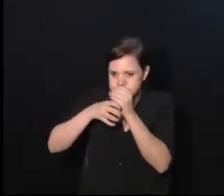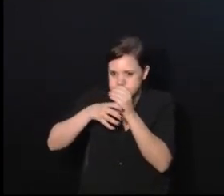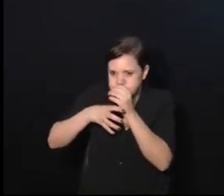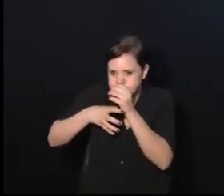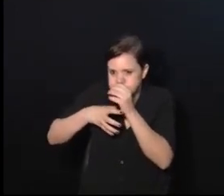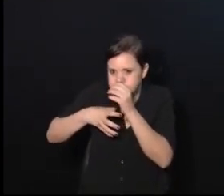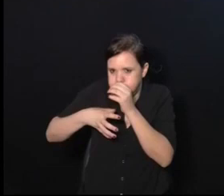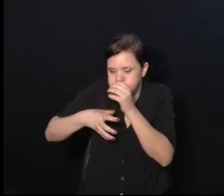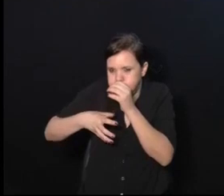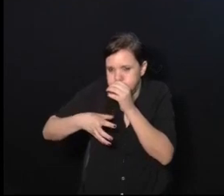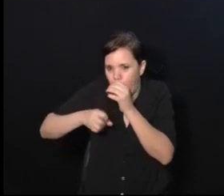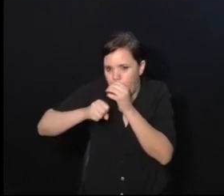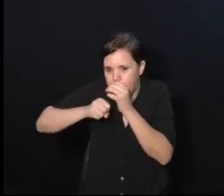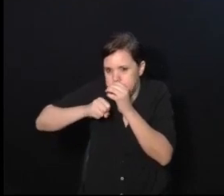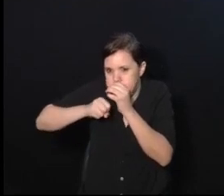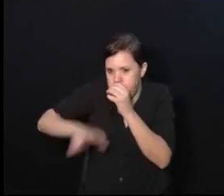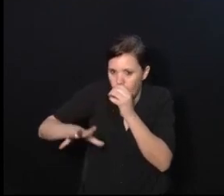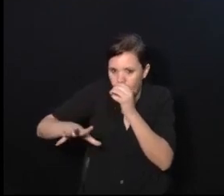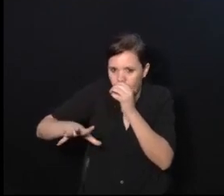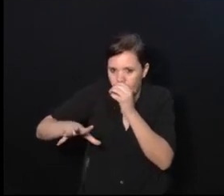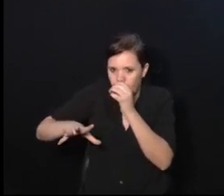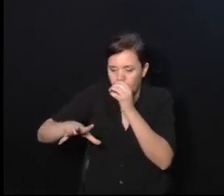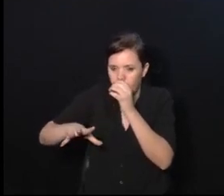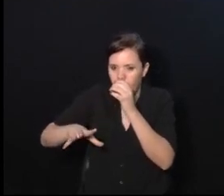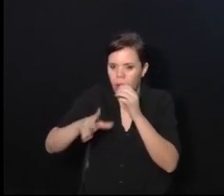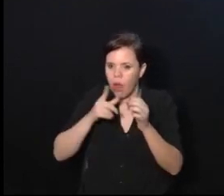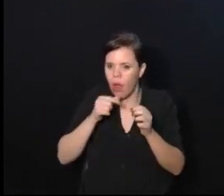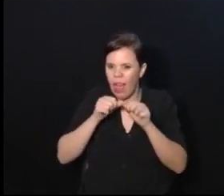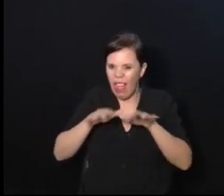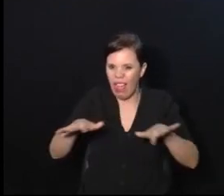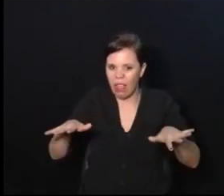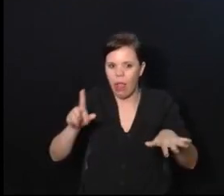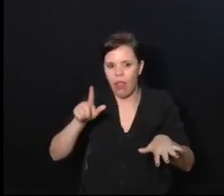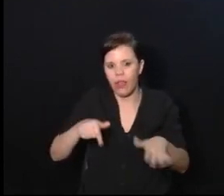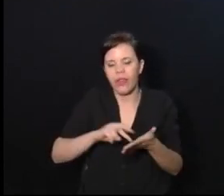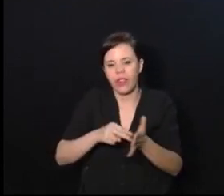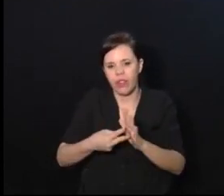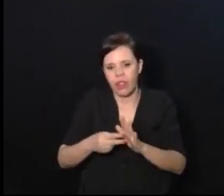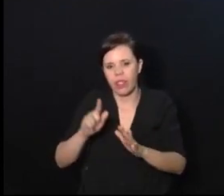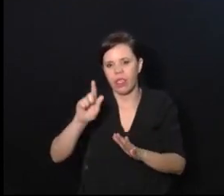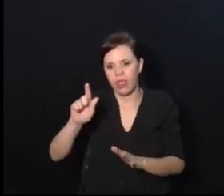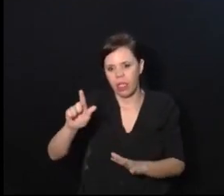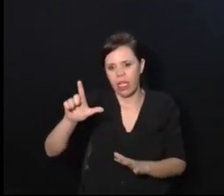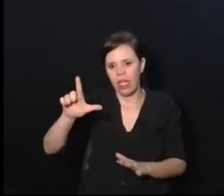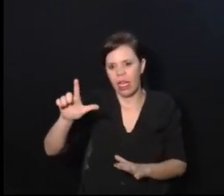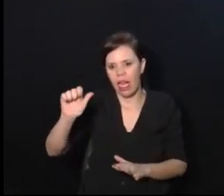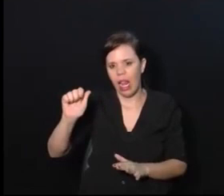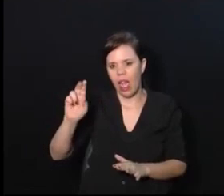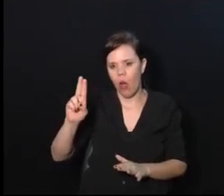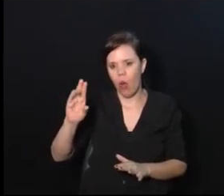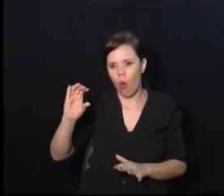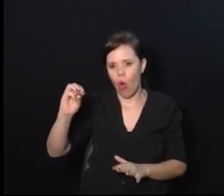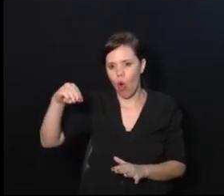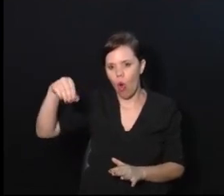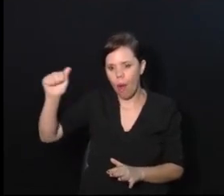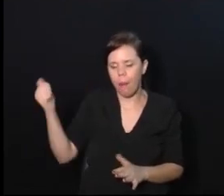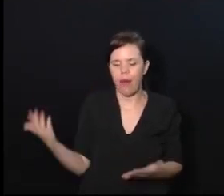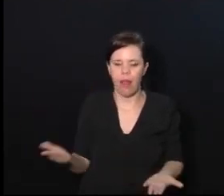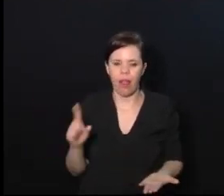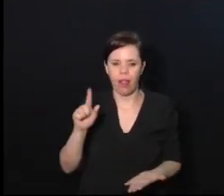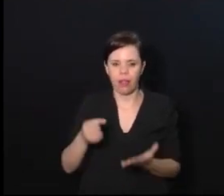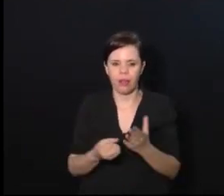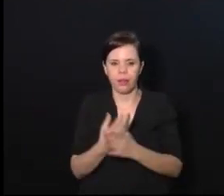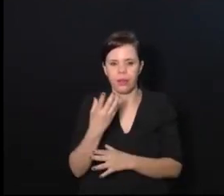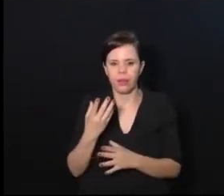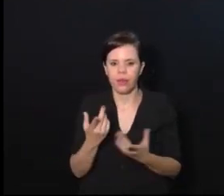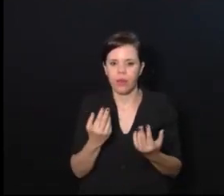o que vai acontecer com a bola? Estoura. Isso é o glaucoma. Por quê? O glaucoma é quando você está